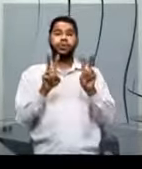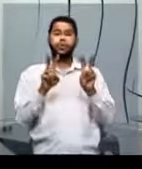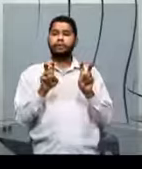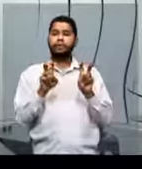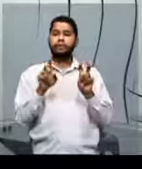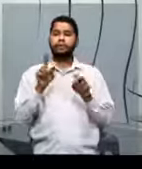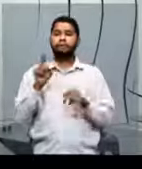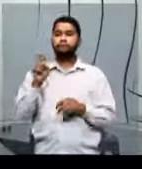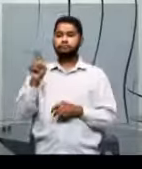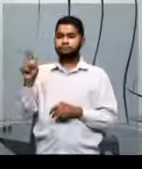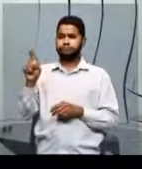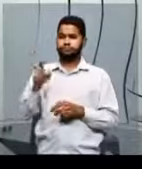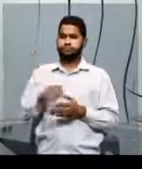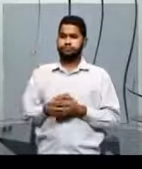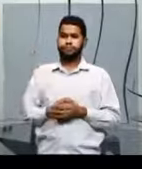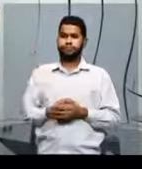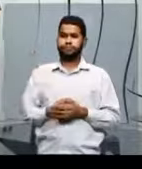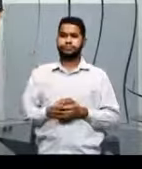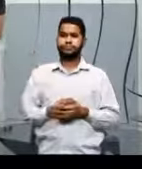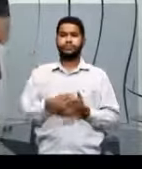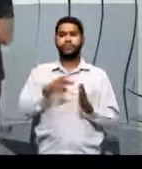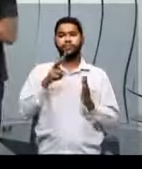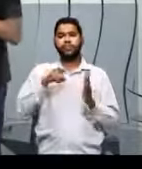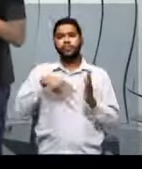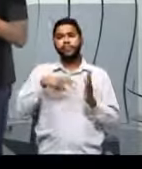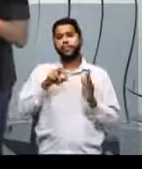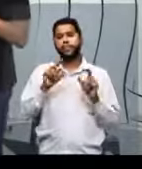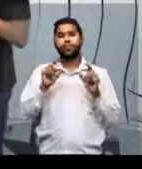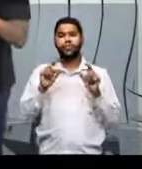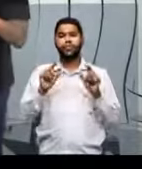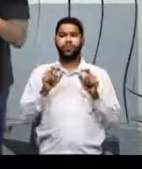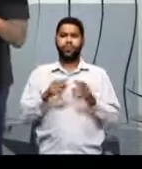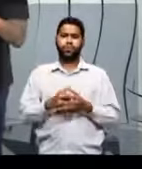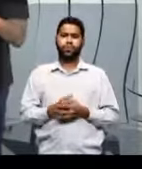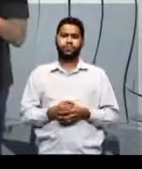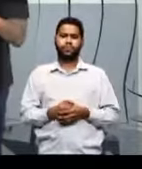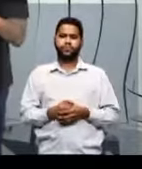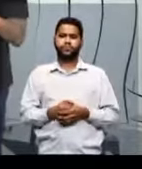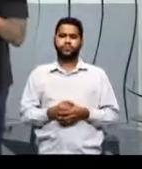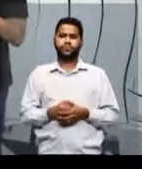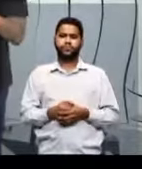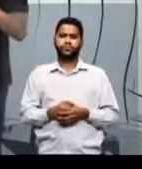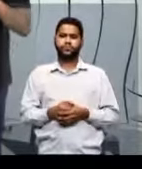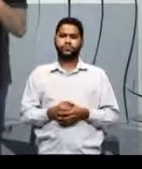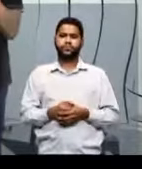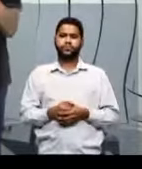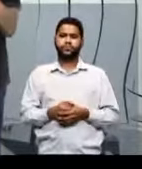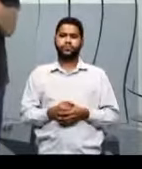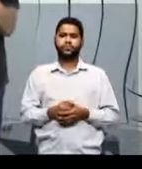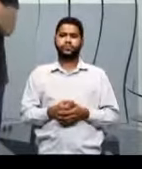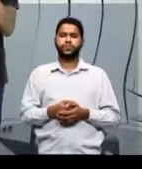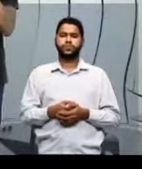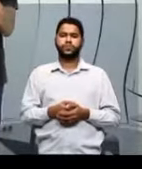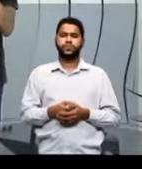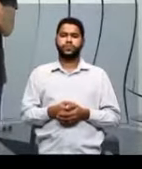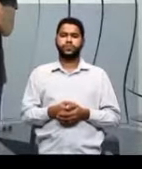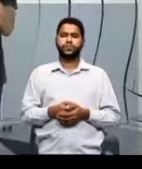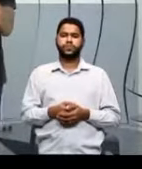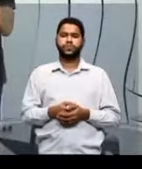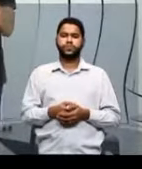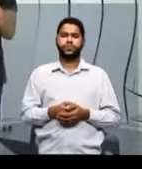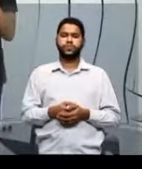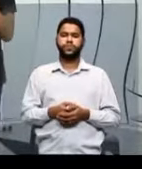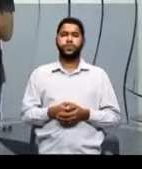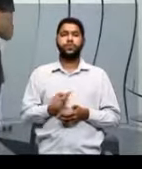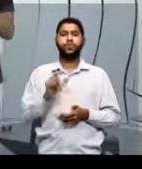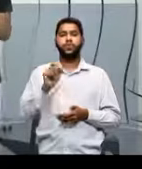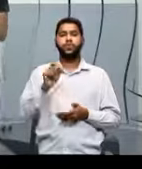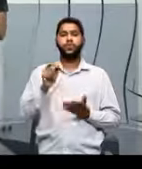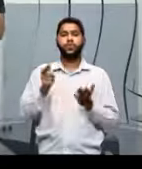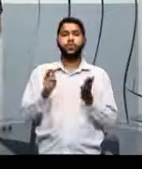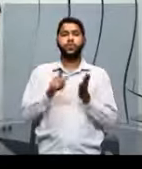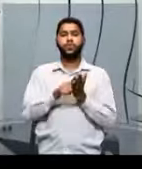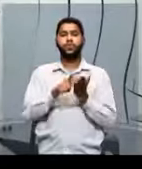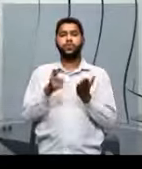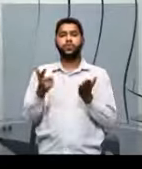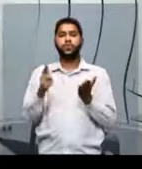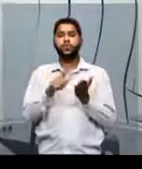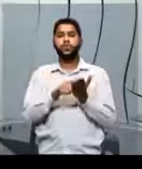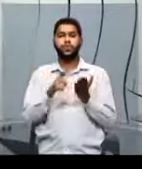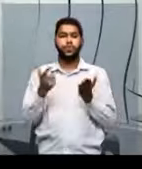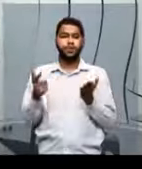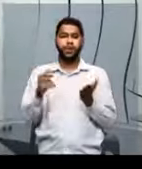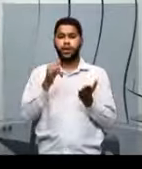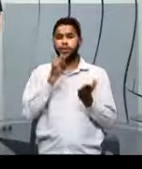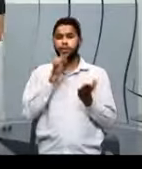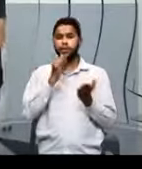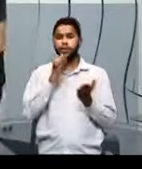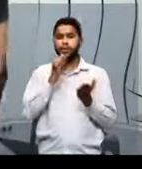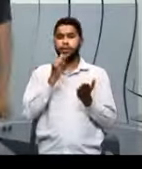temas? Você vai ler um pouquinho sobre eles. Quais são as... O que os jornais, o que as revistas,